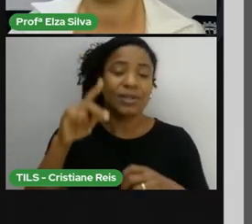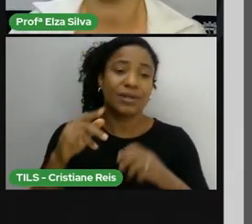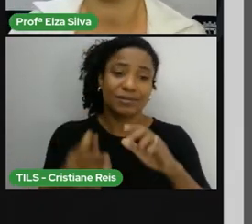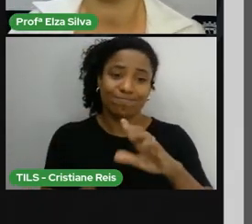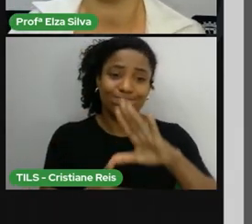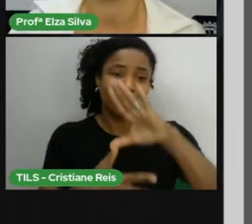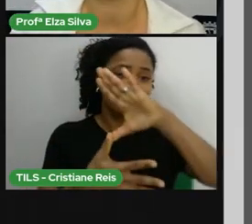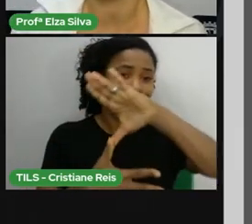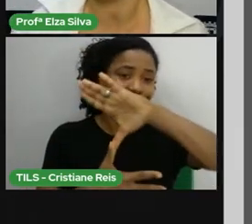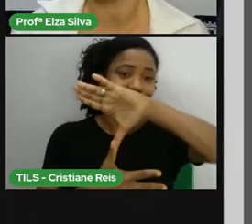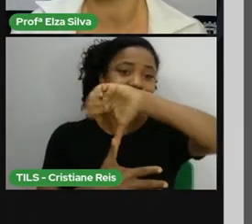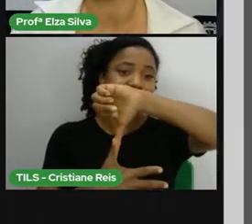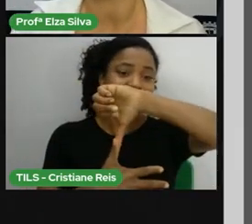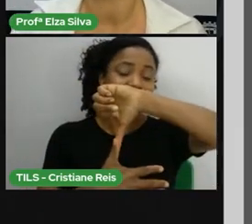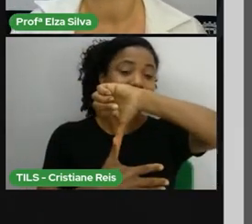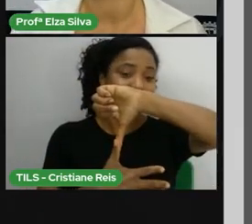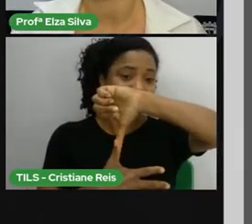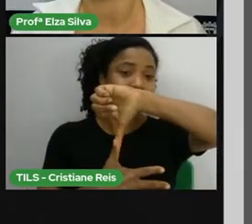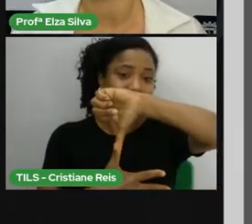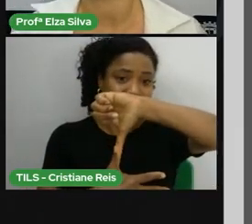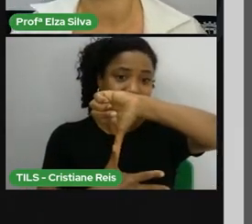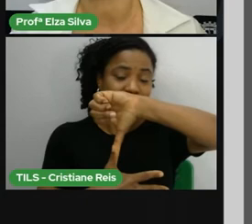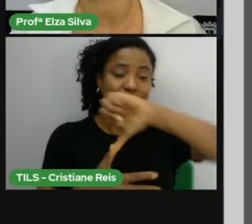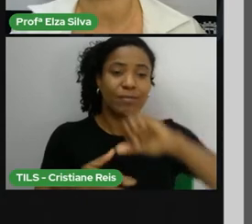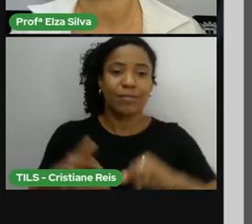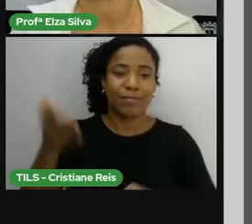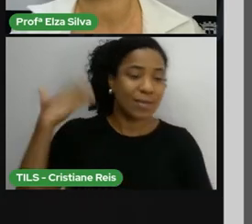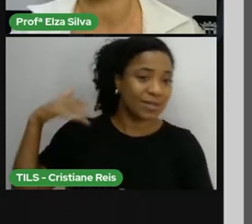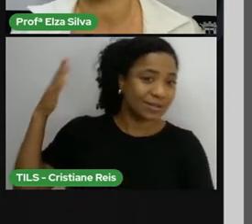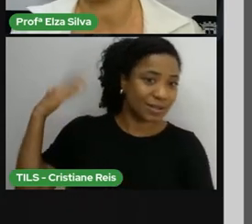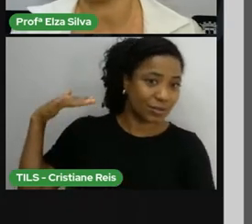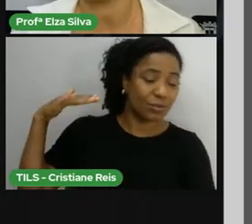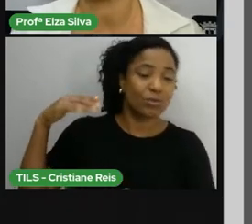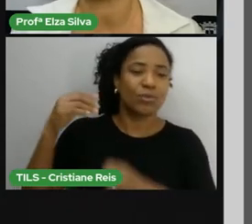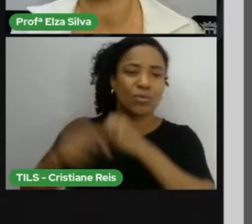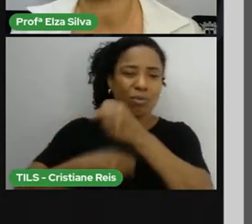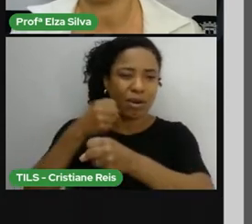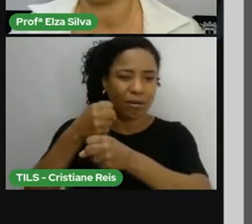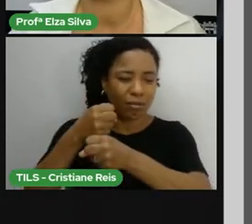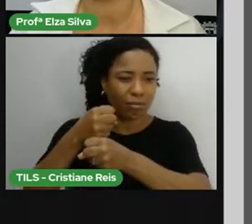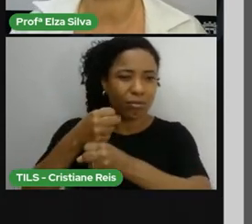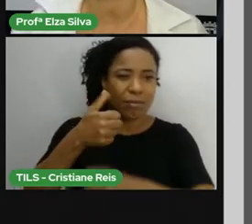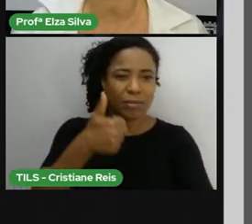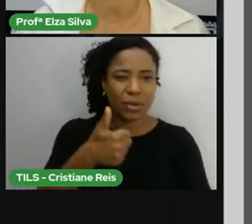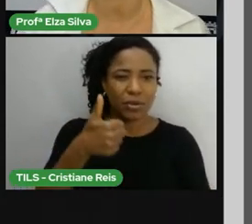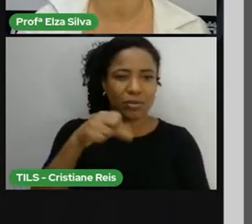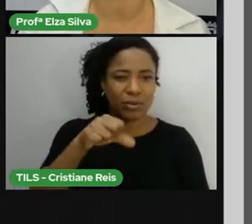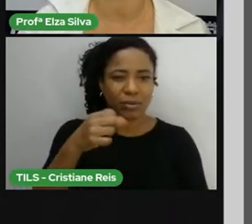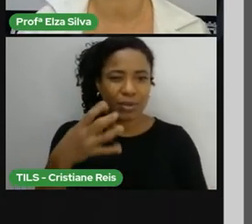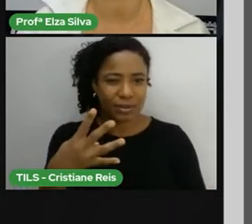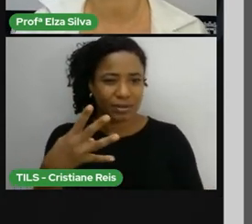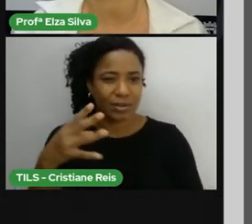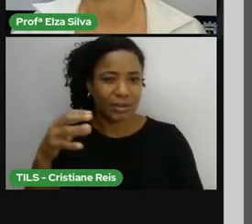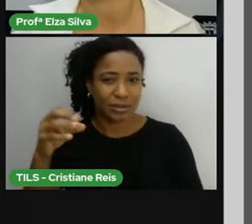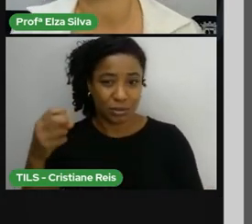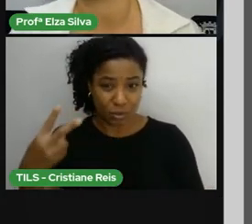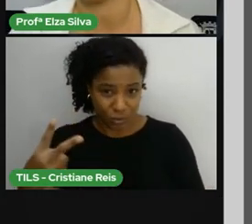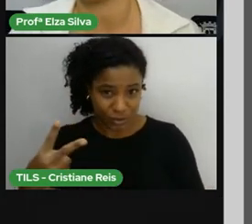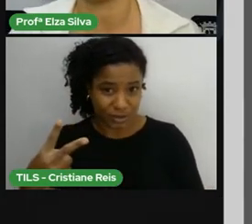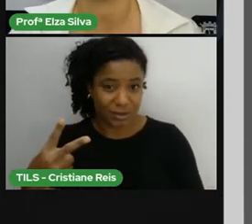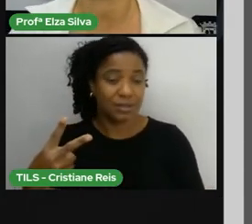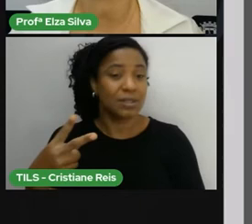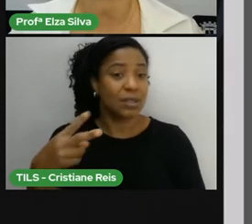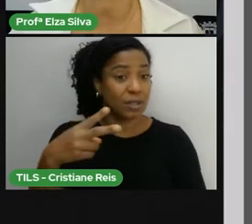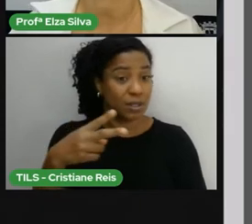do Norte quando Colombo chegou em 1492. There were more than two thousand